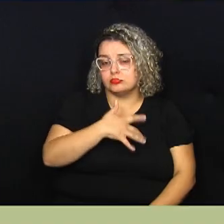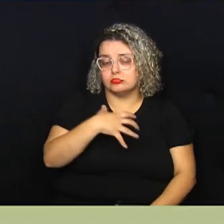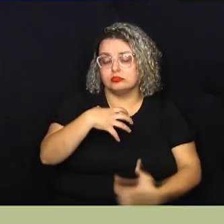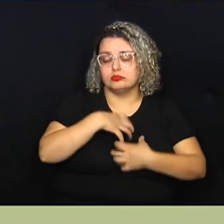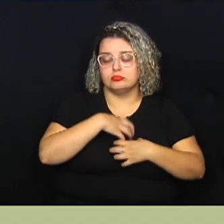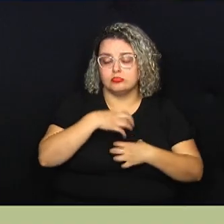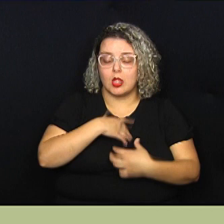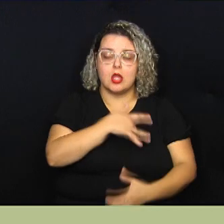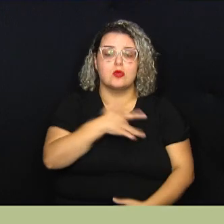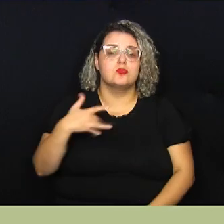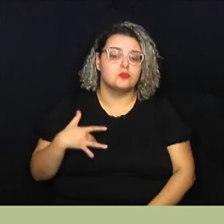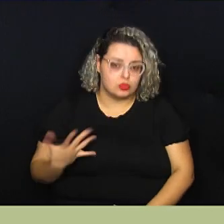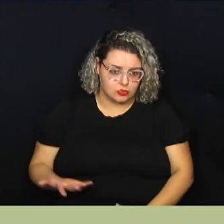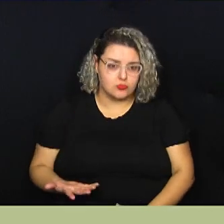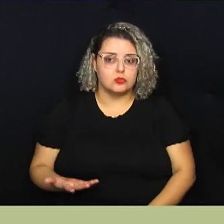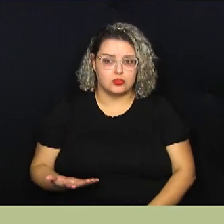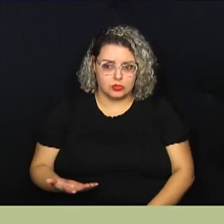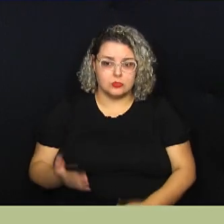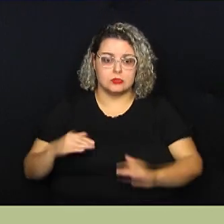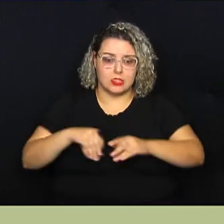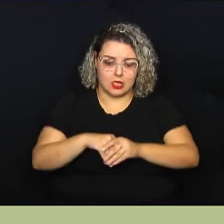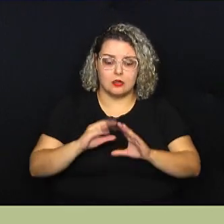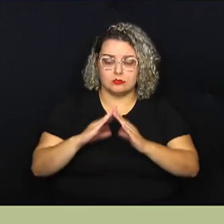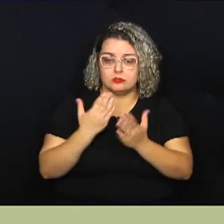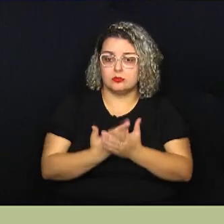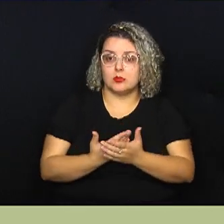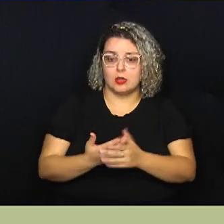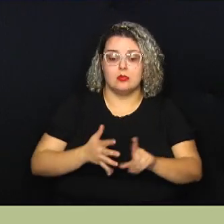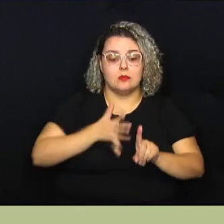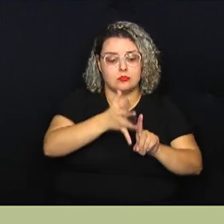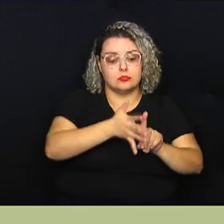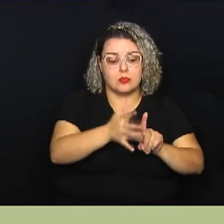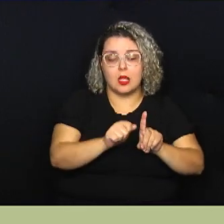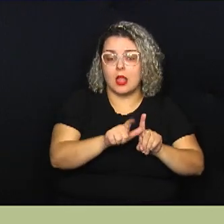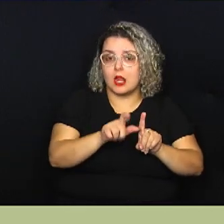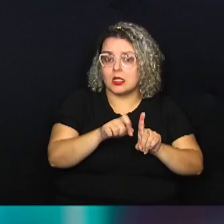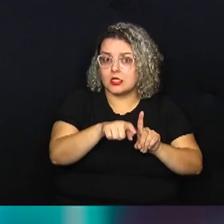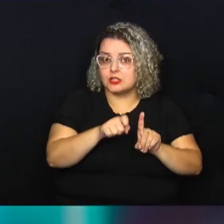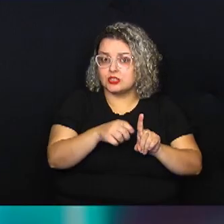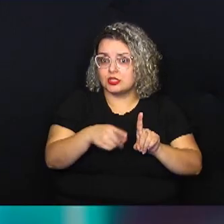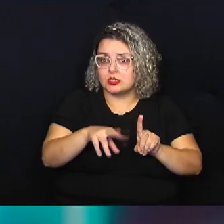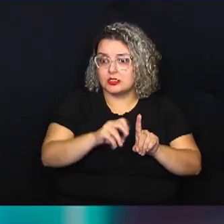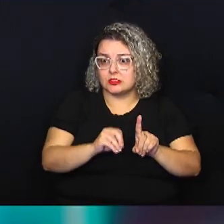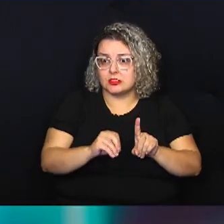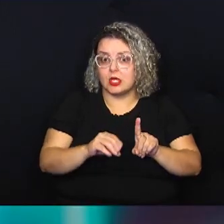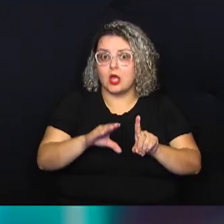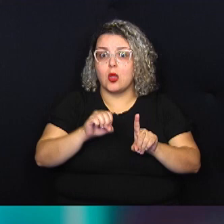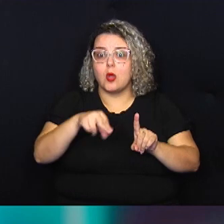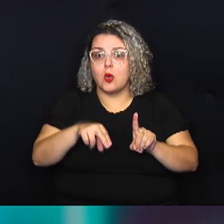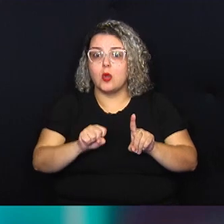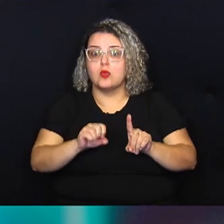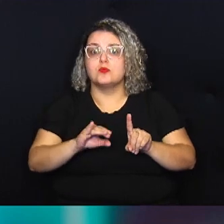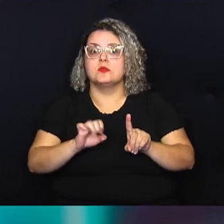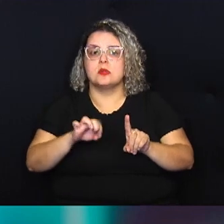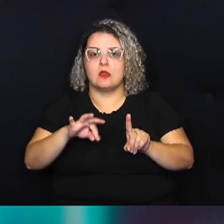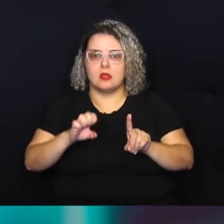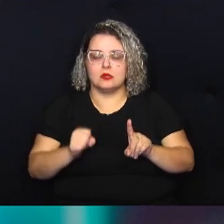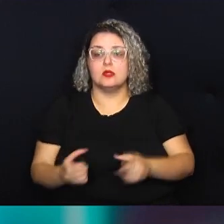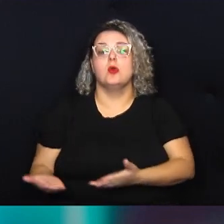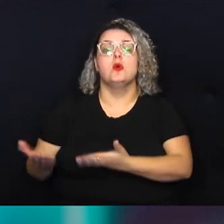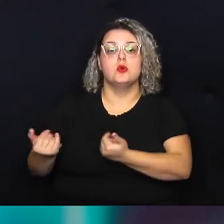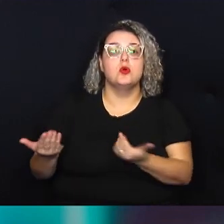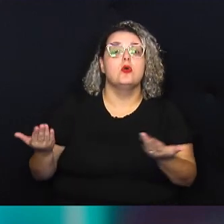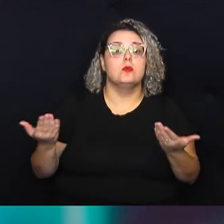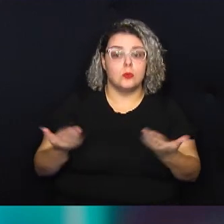E contou com uma apresentação do Alexandre Giovanetti, da Consciente. Os jovens hoje sofrem